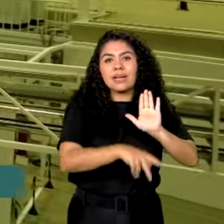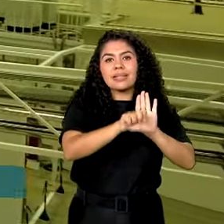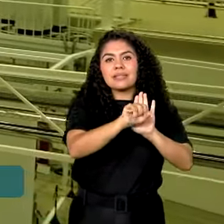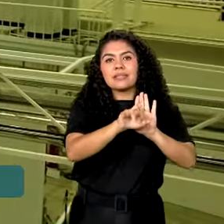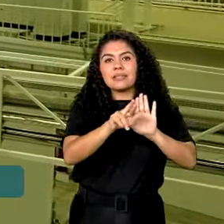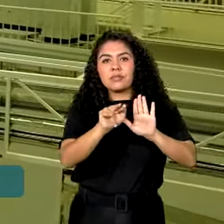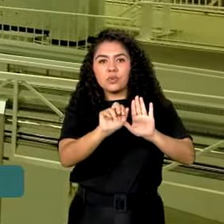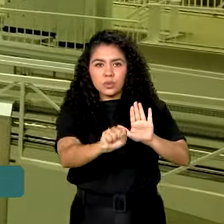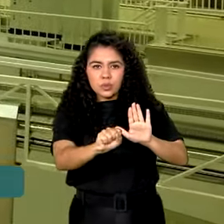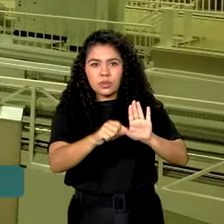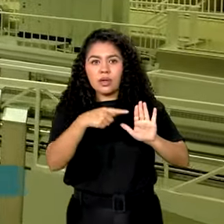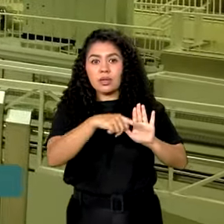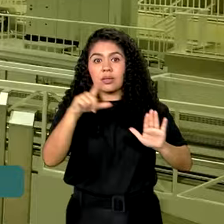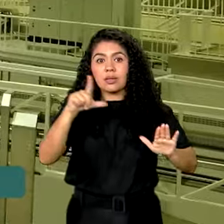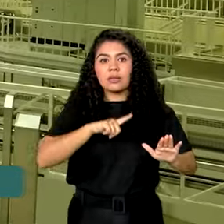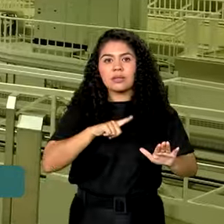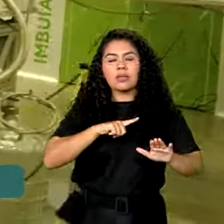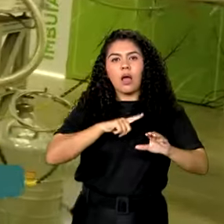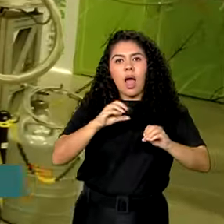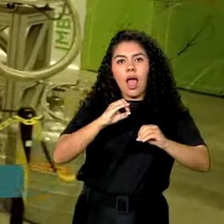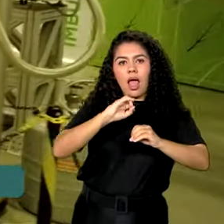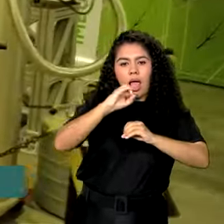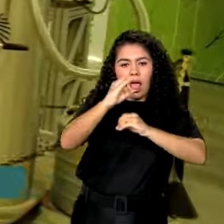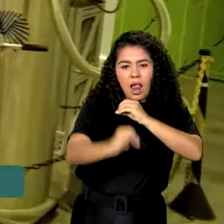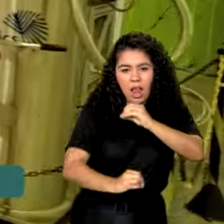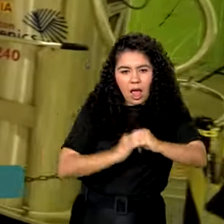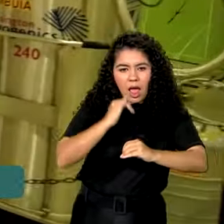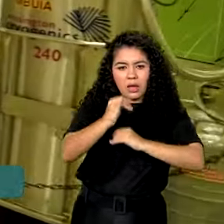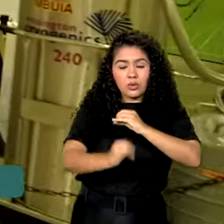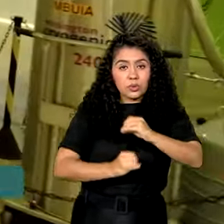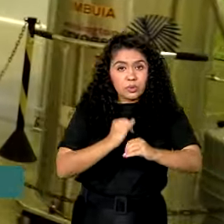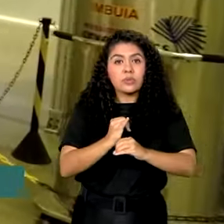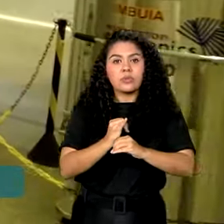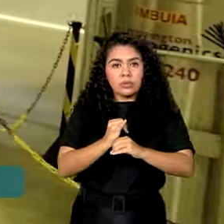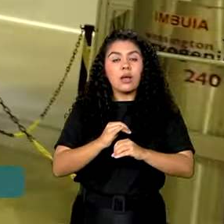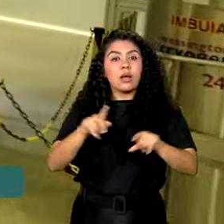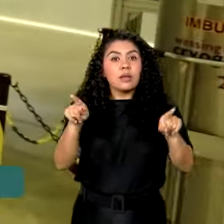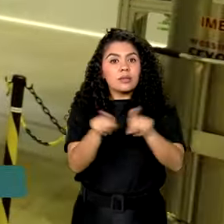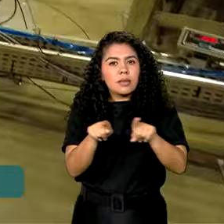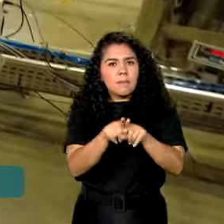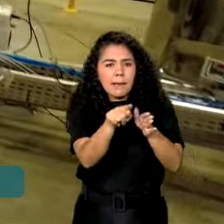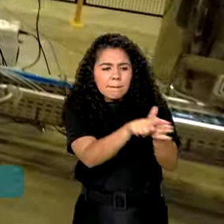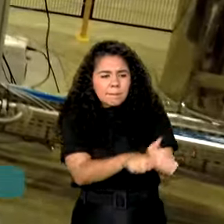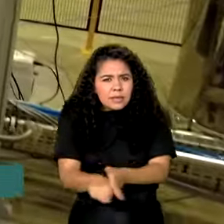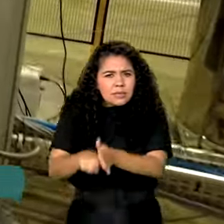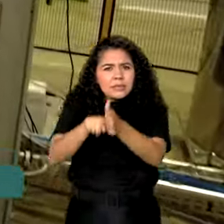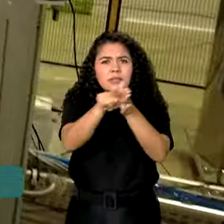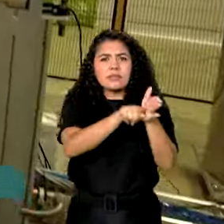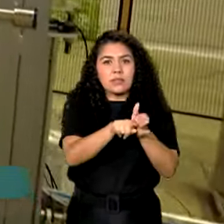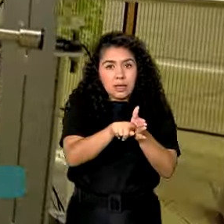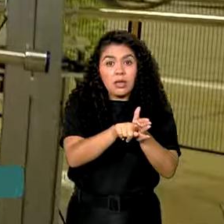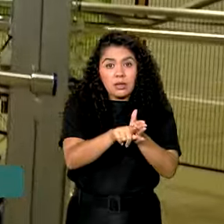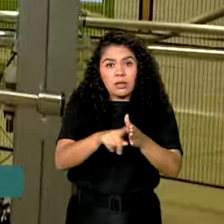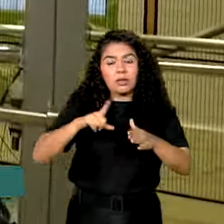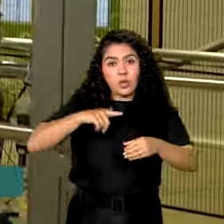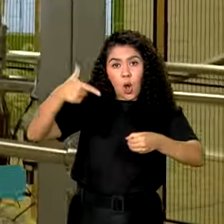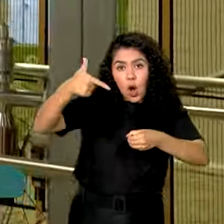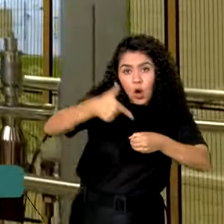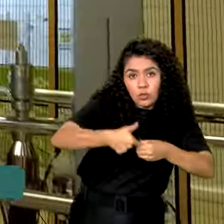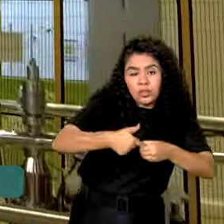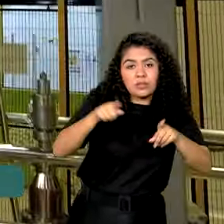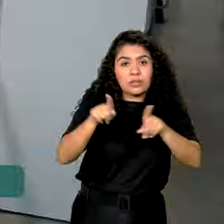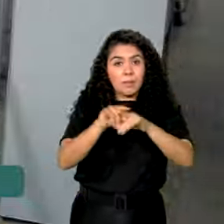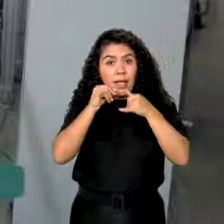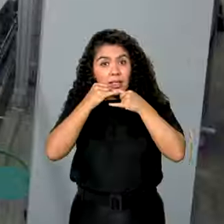acelerador de elétrons do Hemisfério Sul. Além de pesquisas em biomedicina, combustíveis e energias